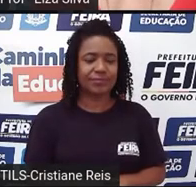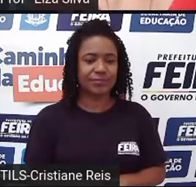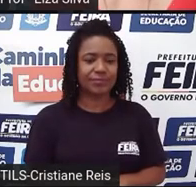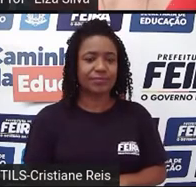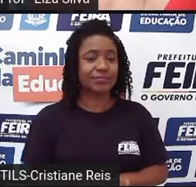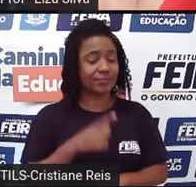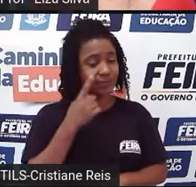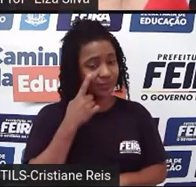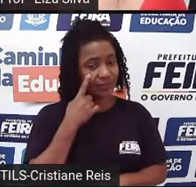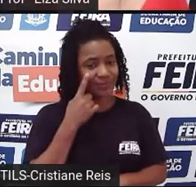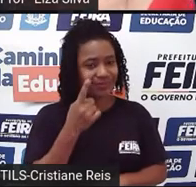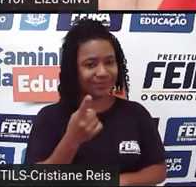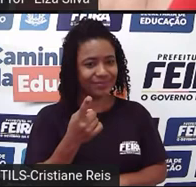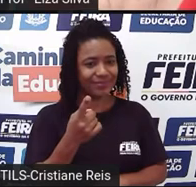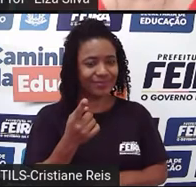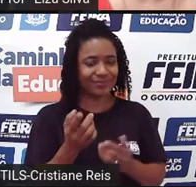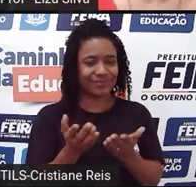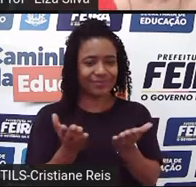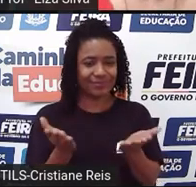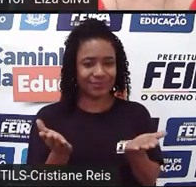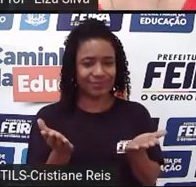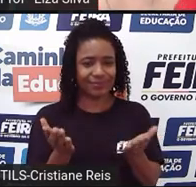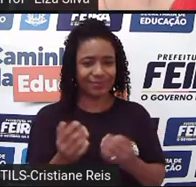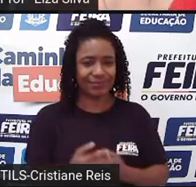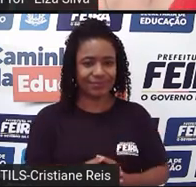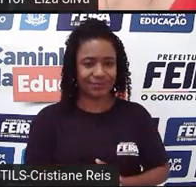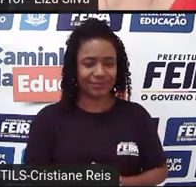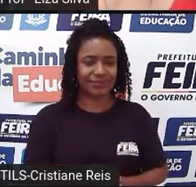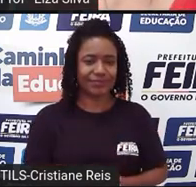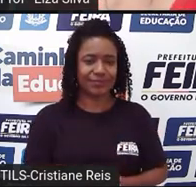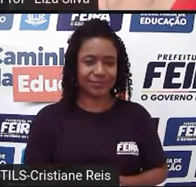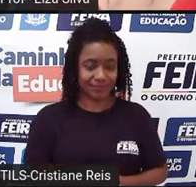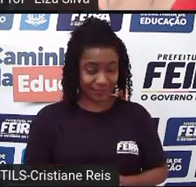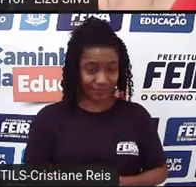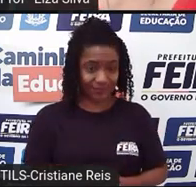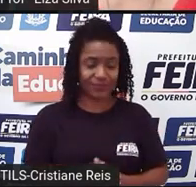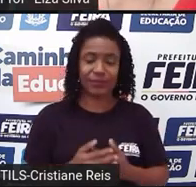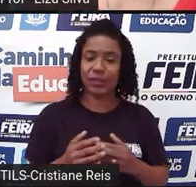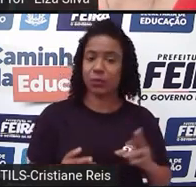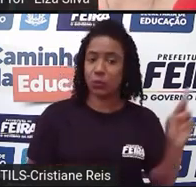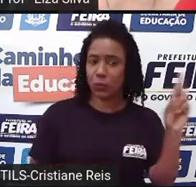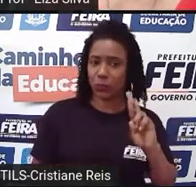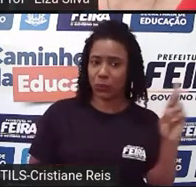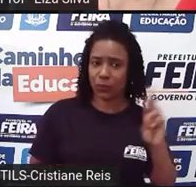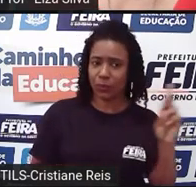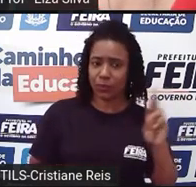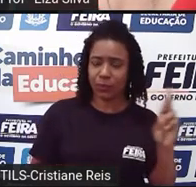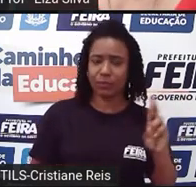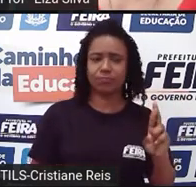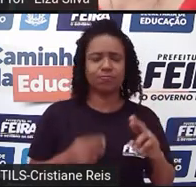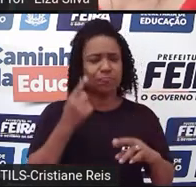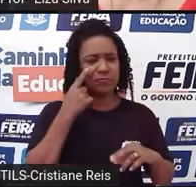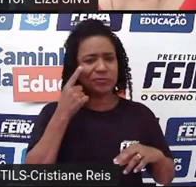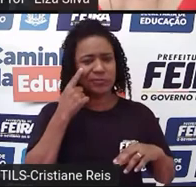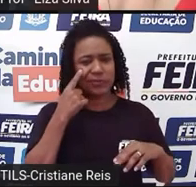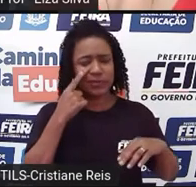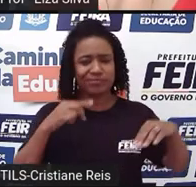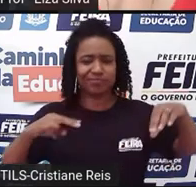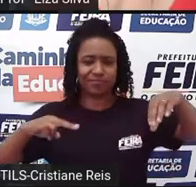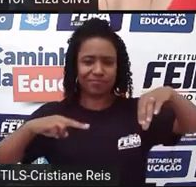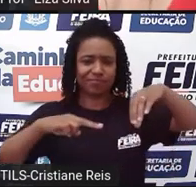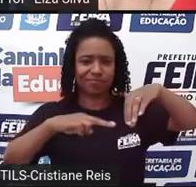Romeu goes to the tomb and kills Paris. Então, Romeu chega na tumba, no local onde ela está